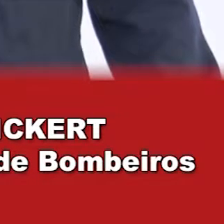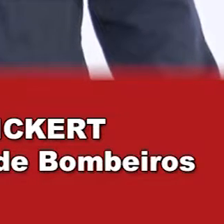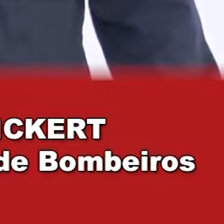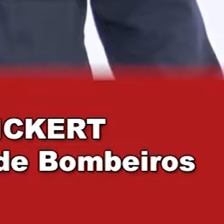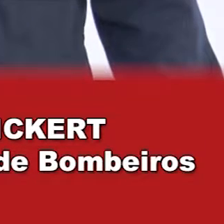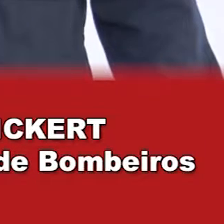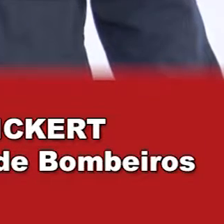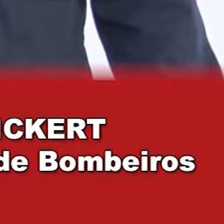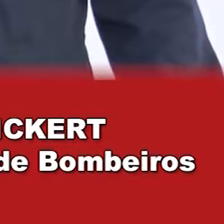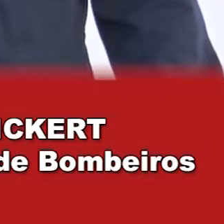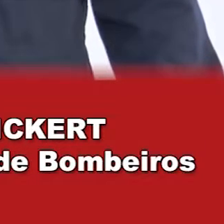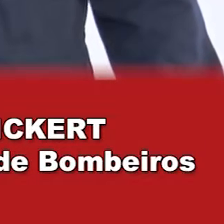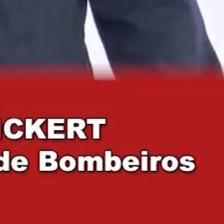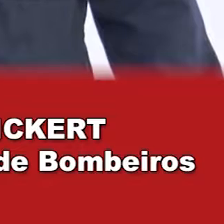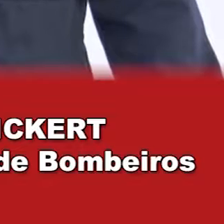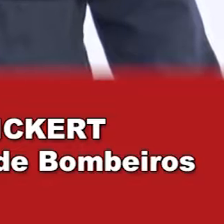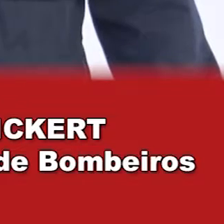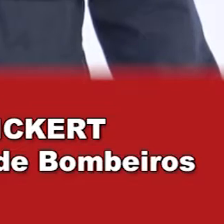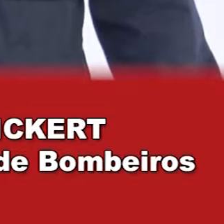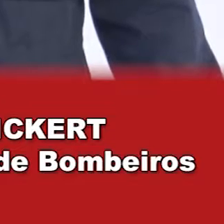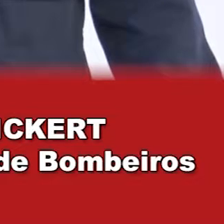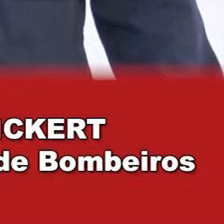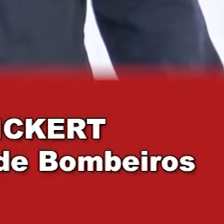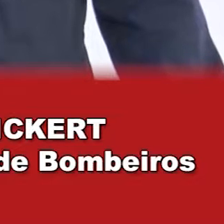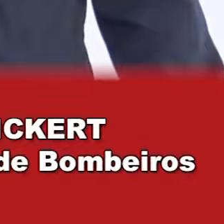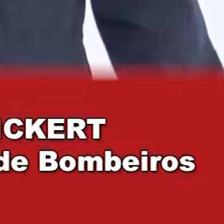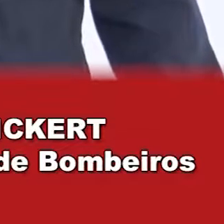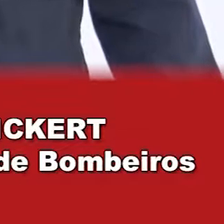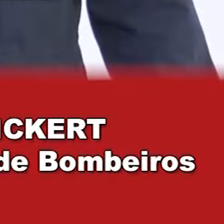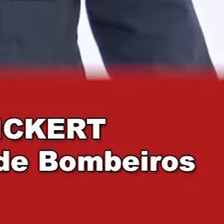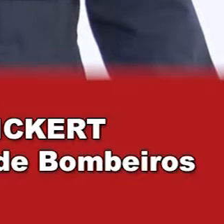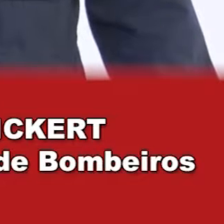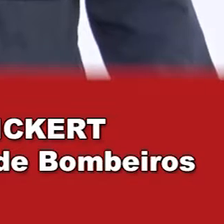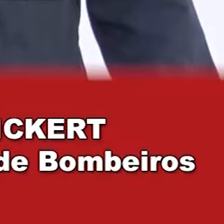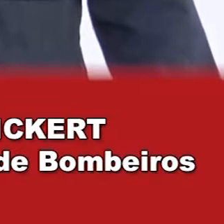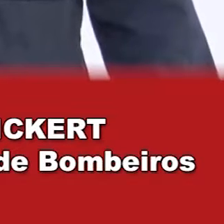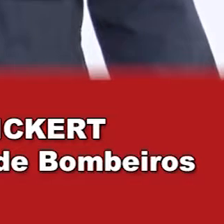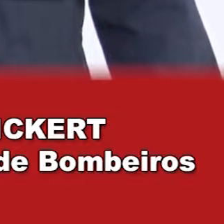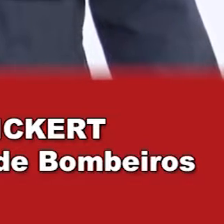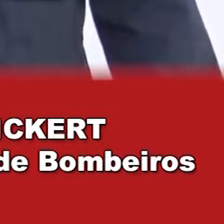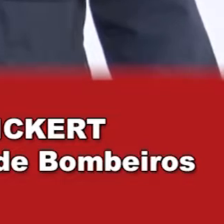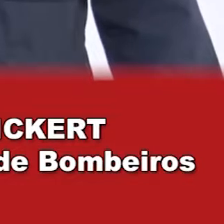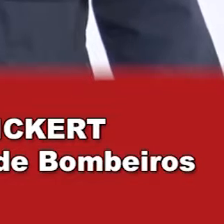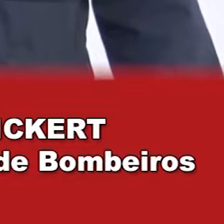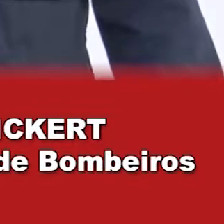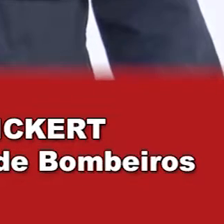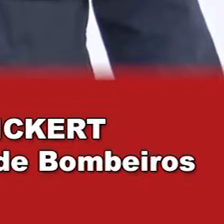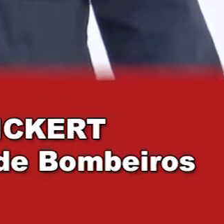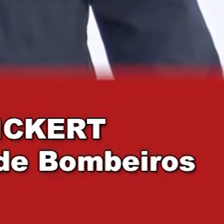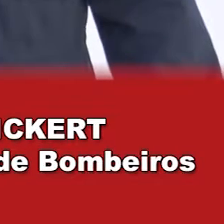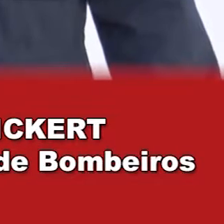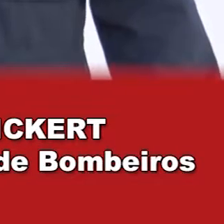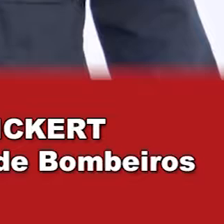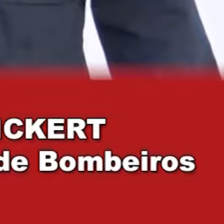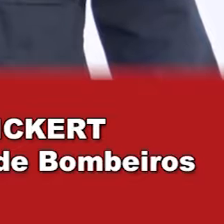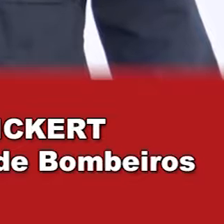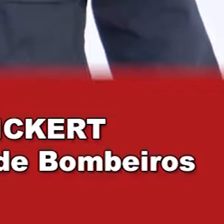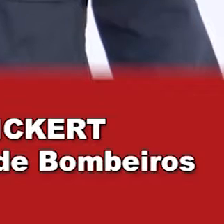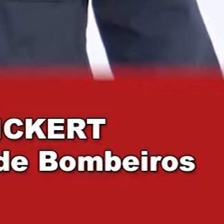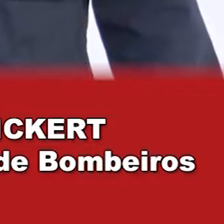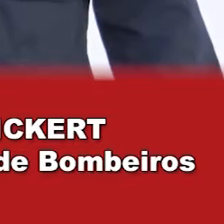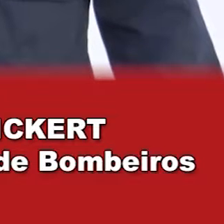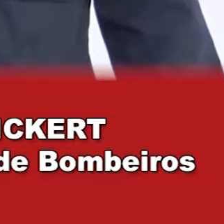eles que esses trotes podem ocasionar em várias pessoas que precisam de um atendimento e não serão